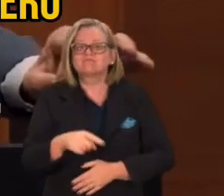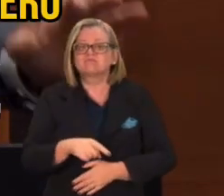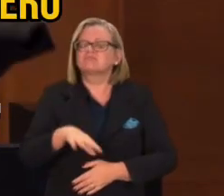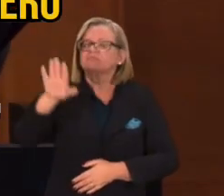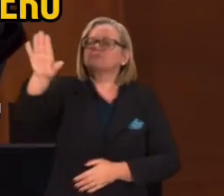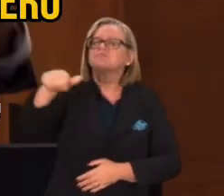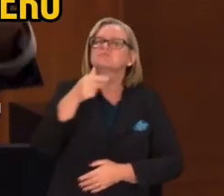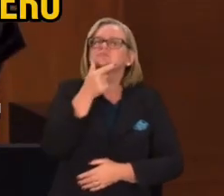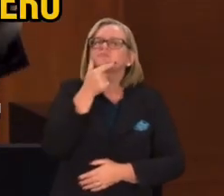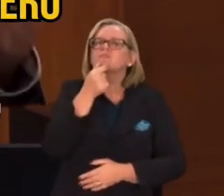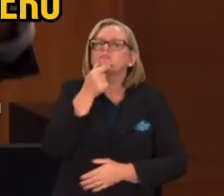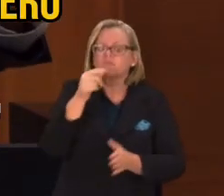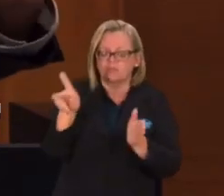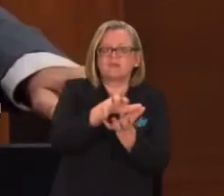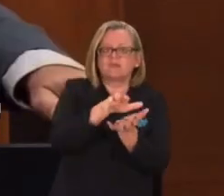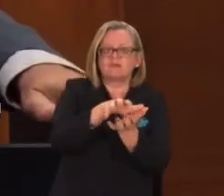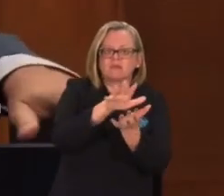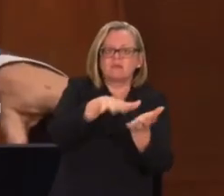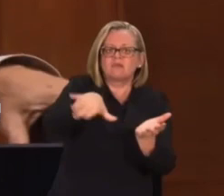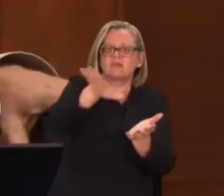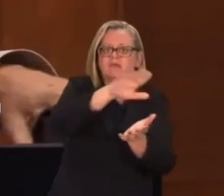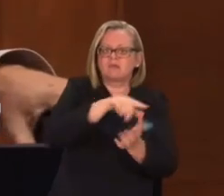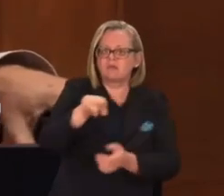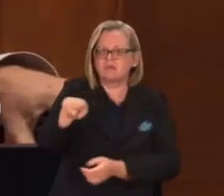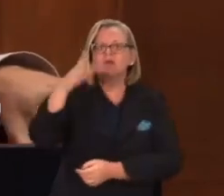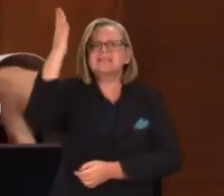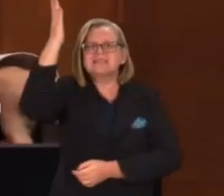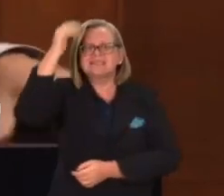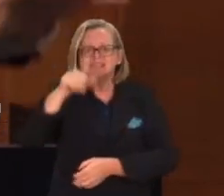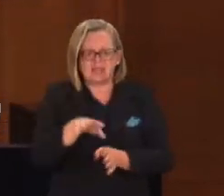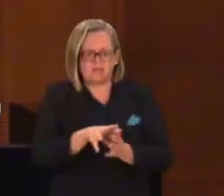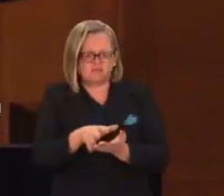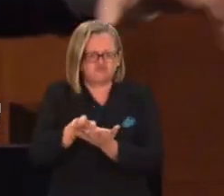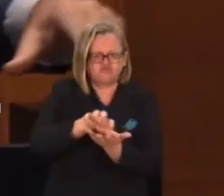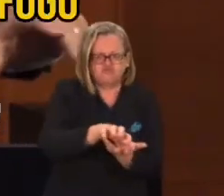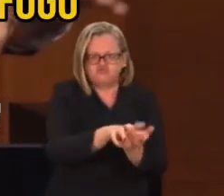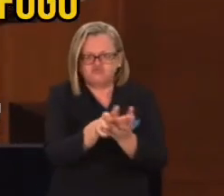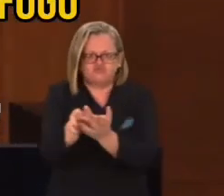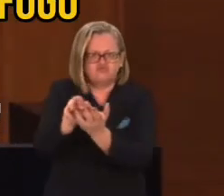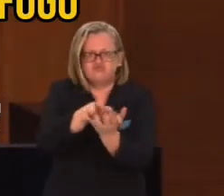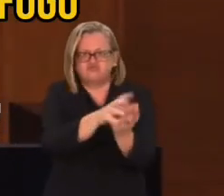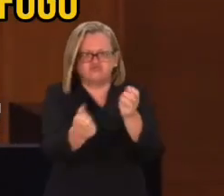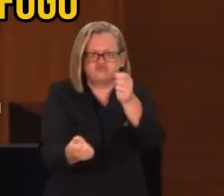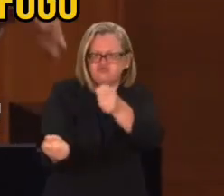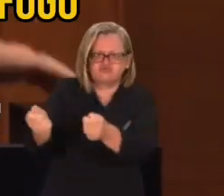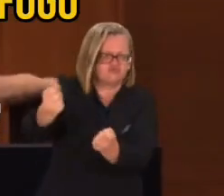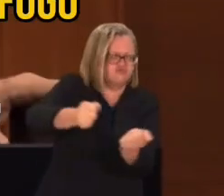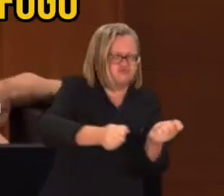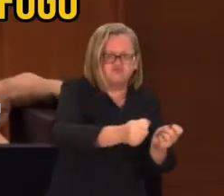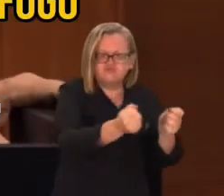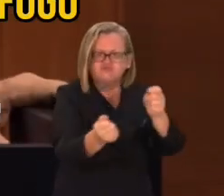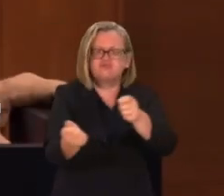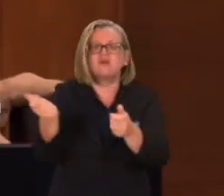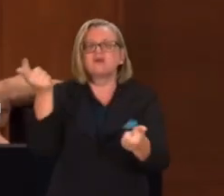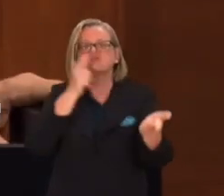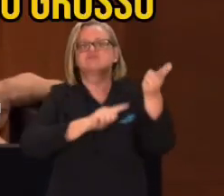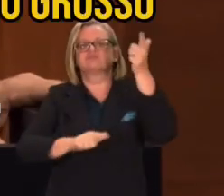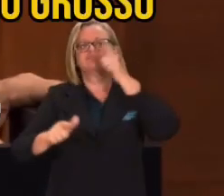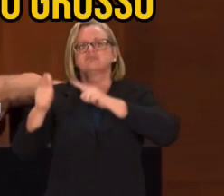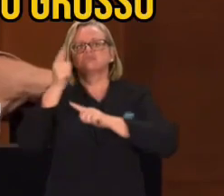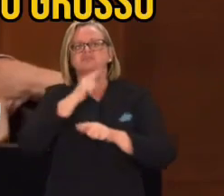manhã 11 quilômetros de acero. Foi pelos curicho, tal, tal, tal. Fez, ele falou, agora nós vamos conseguir controlar o fogo.